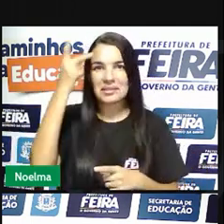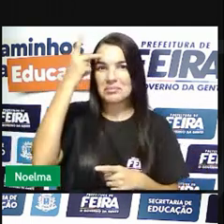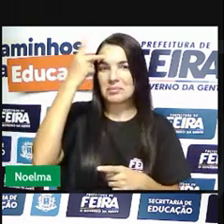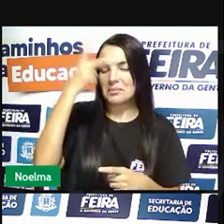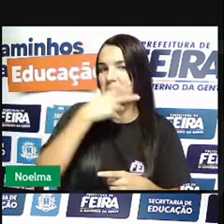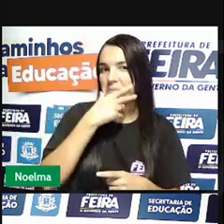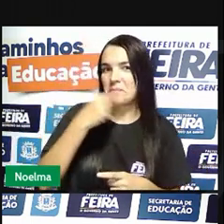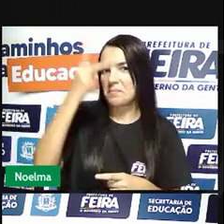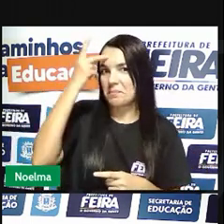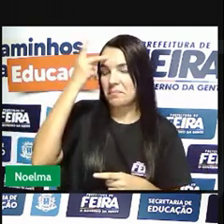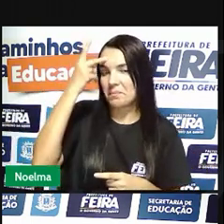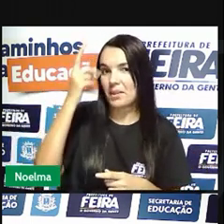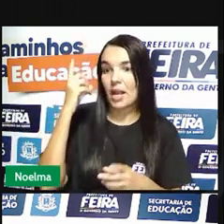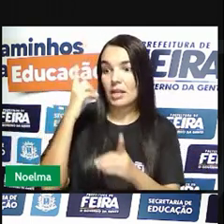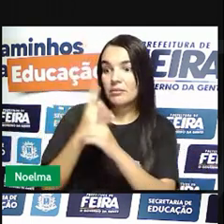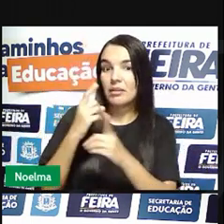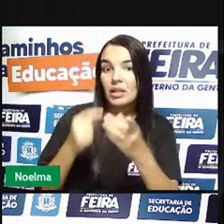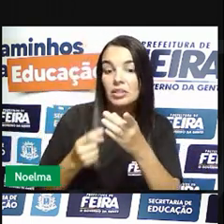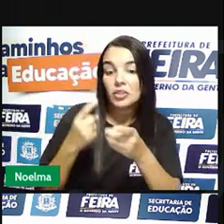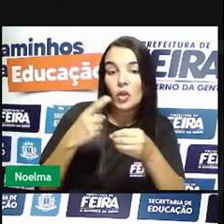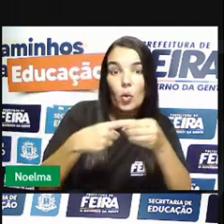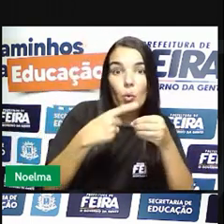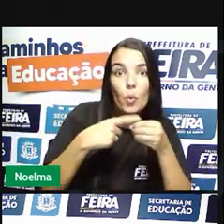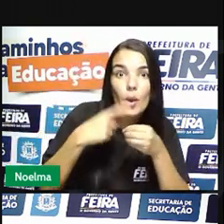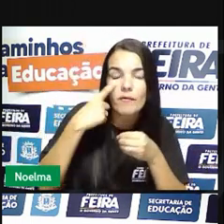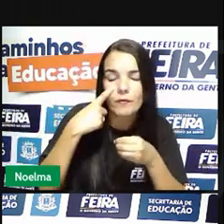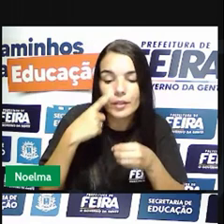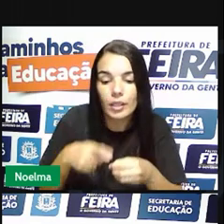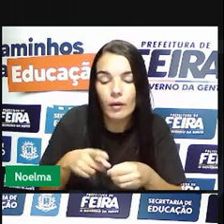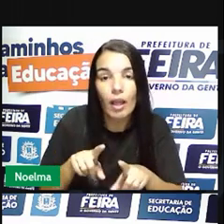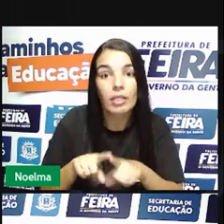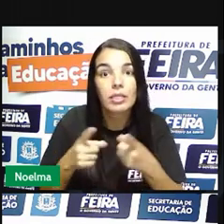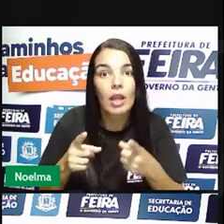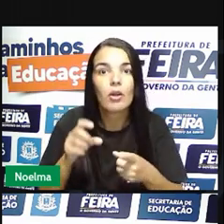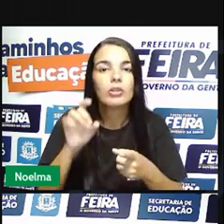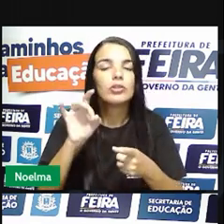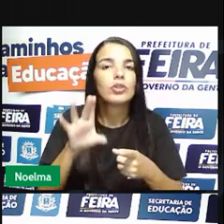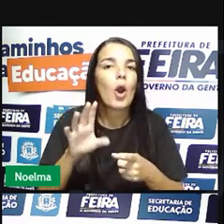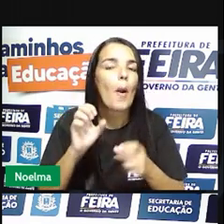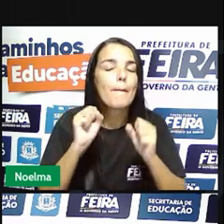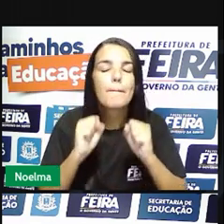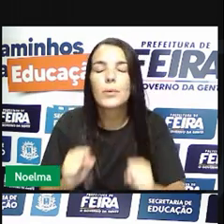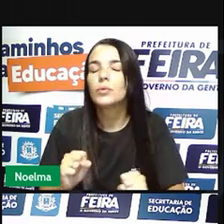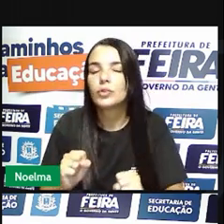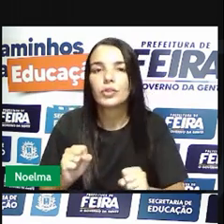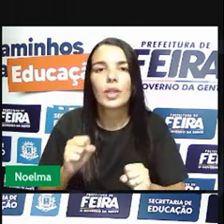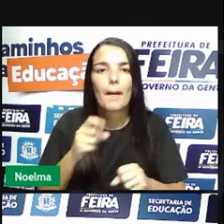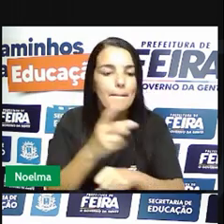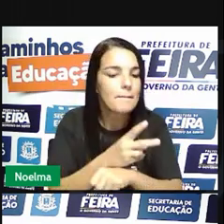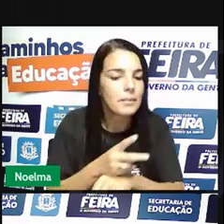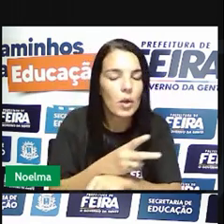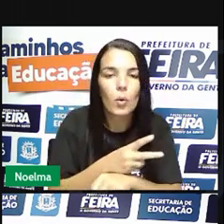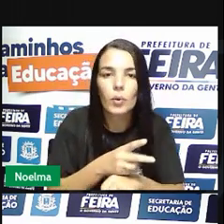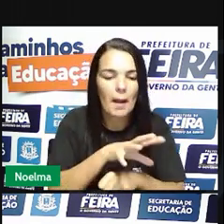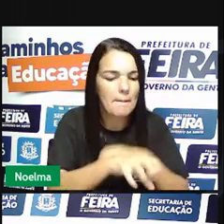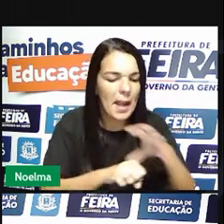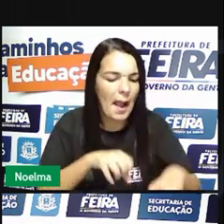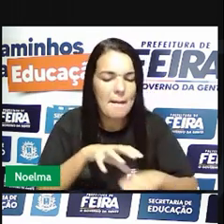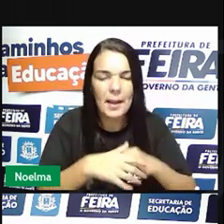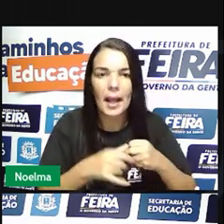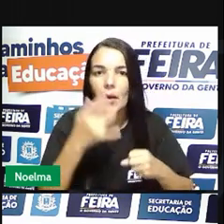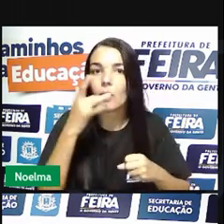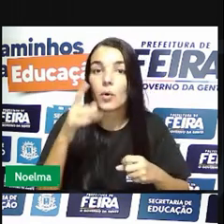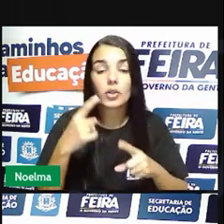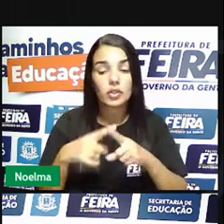ouro em Minas Gerais, e eles acreditavam que quem poderia explorar o ouro ali era só eles, porque foram eles que